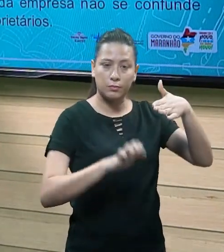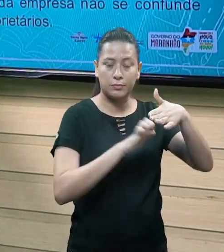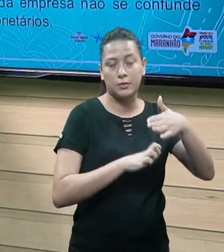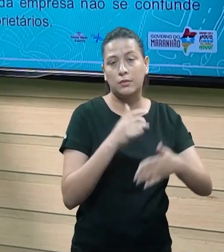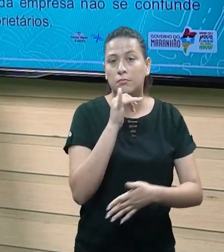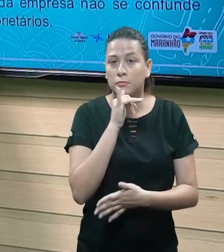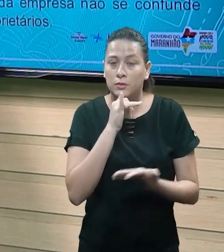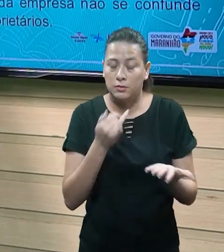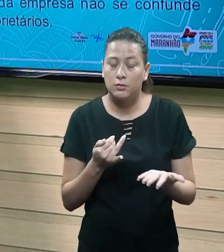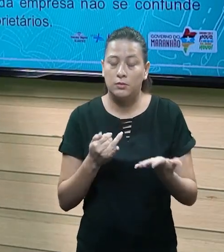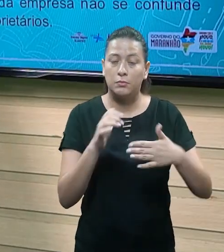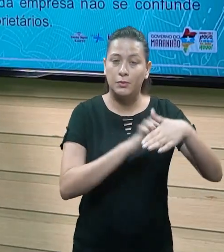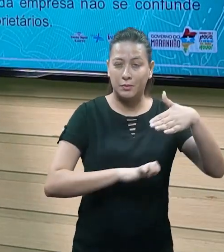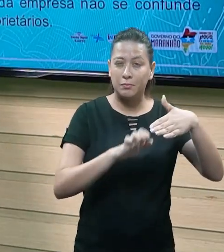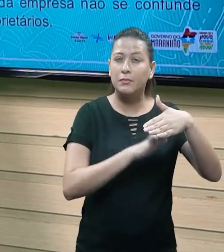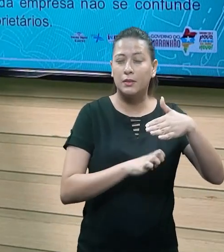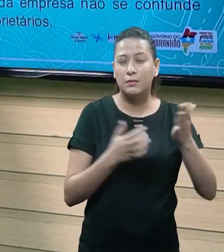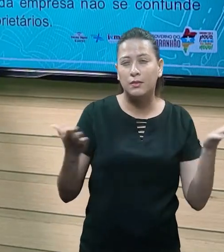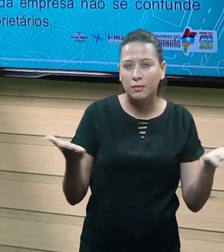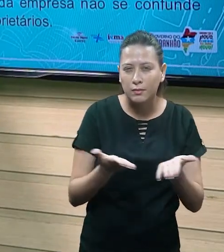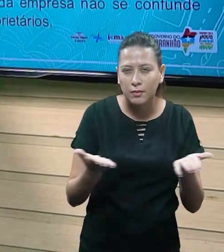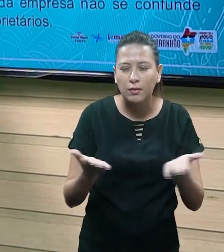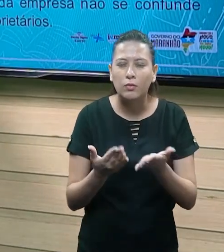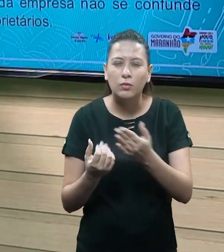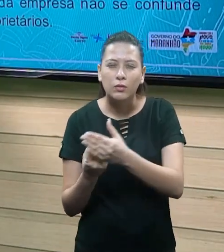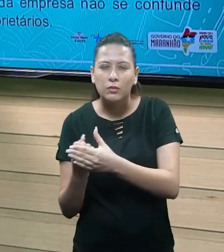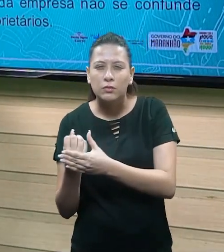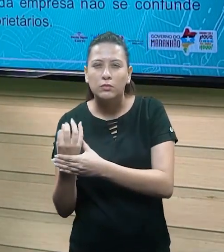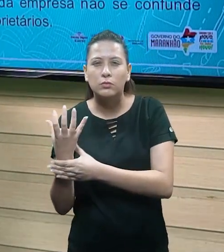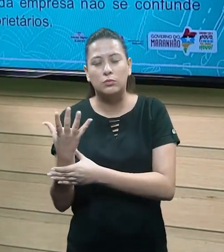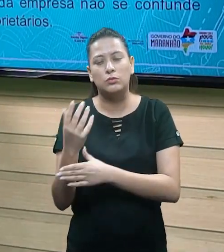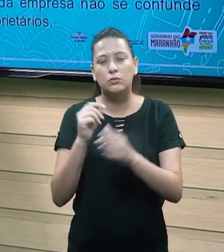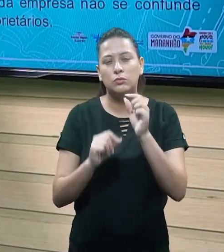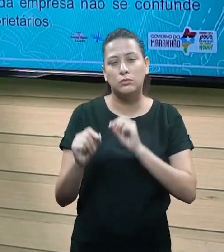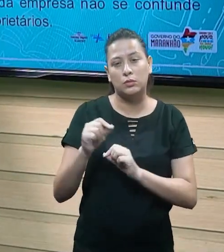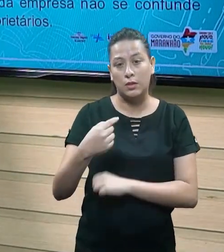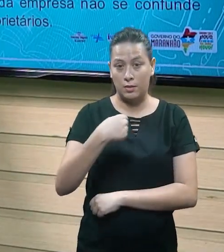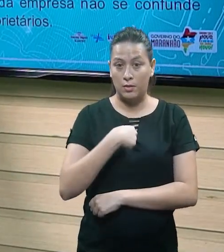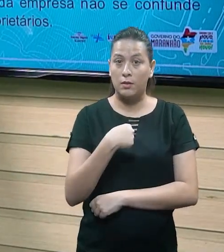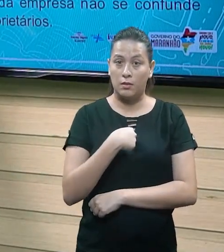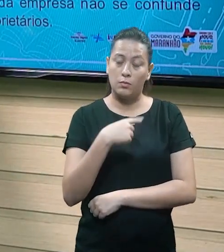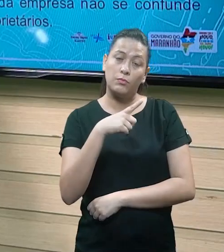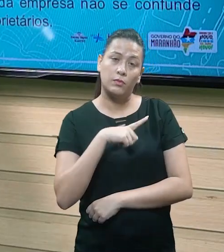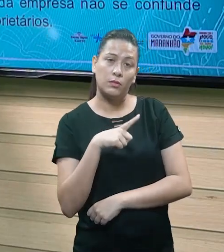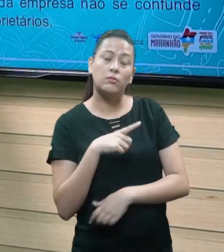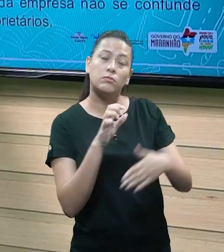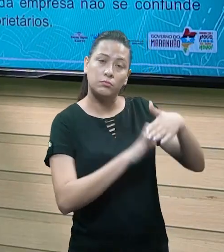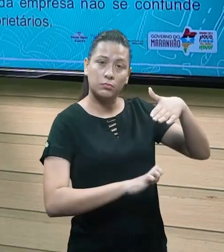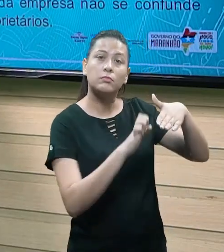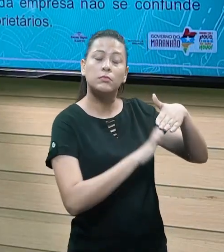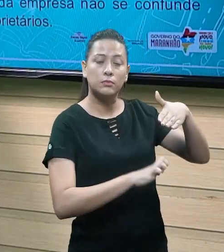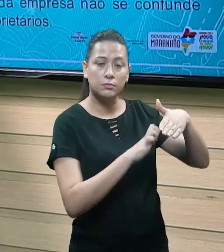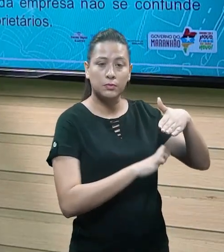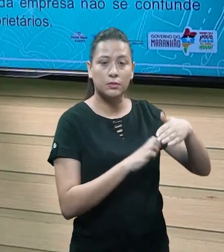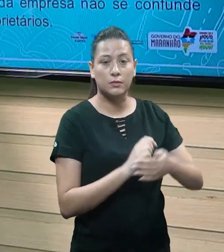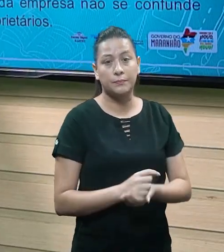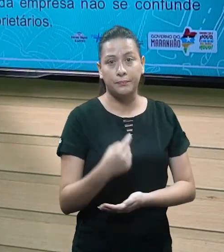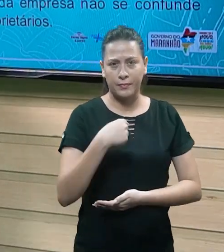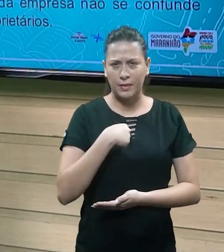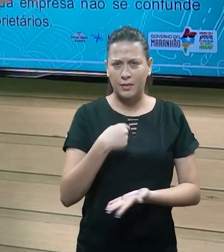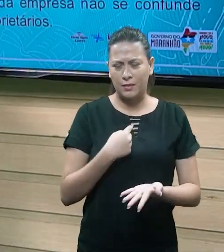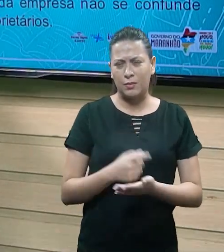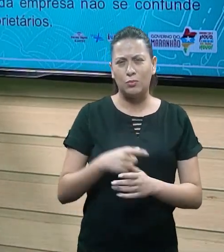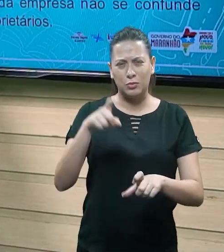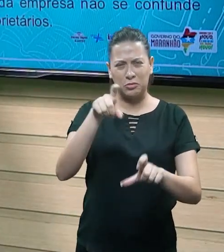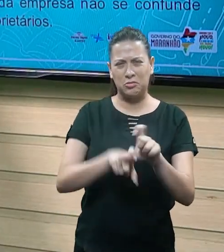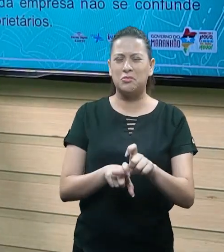chegando agora no mercado, tá? Que são o quê? É um envolver as contas pessoais, por exemplo, eu sou dono de uma empresa X, é um envolver minhas contas pessoais